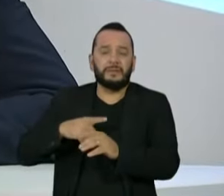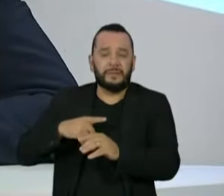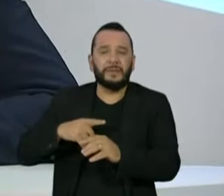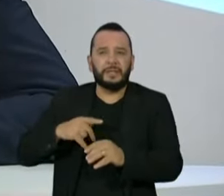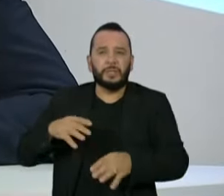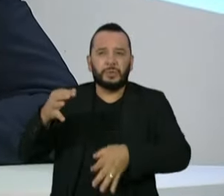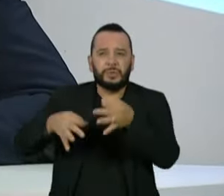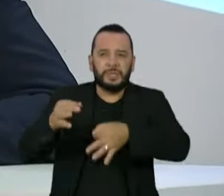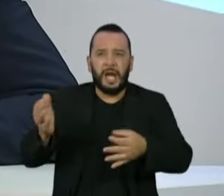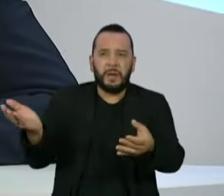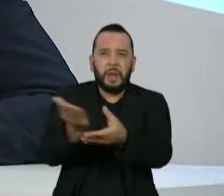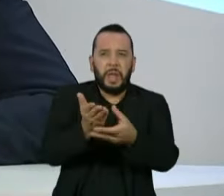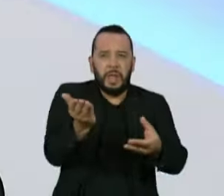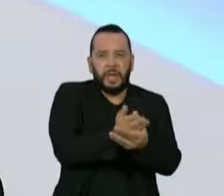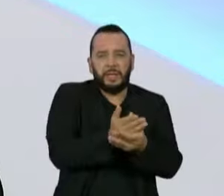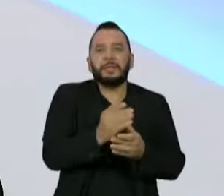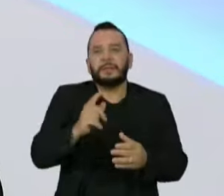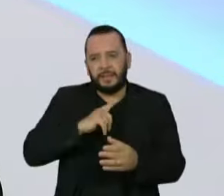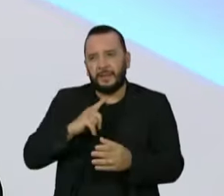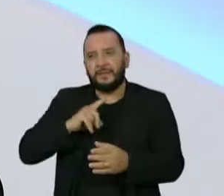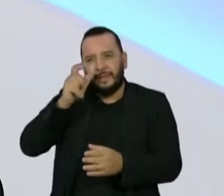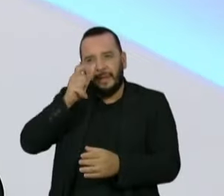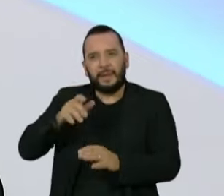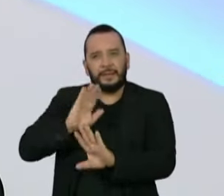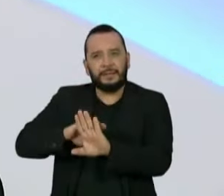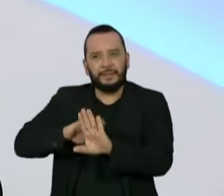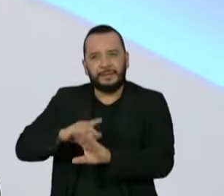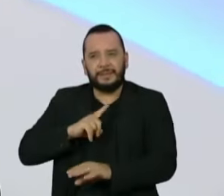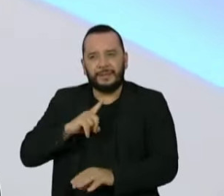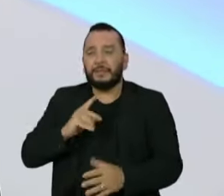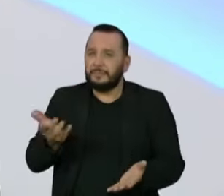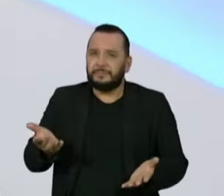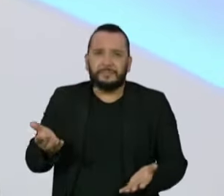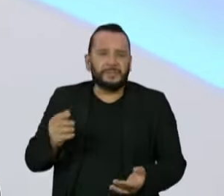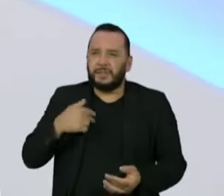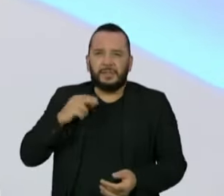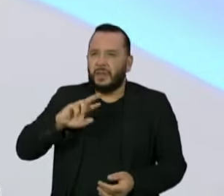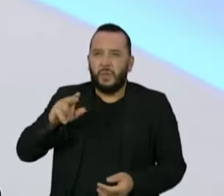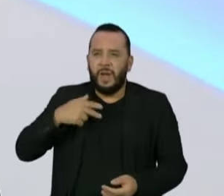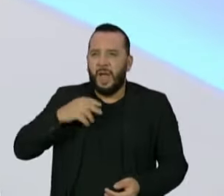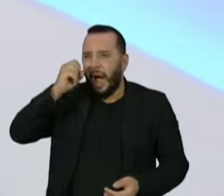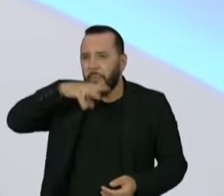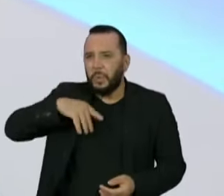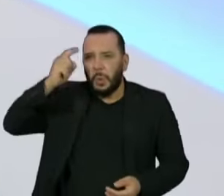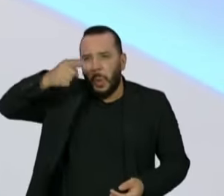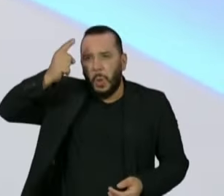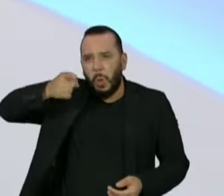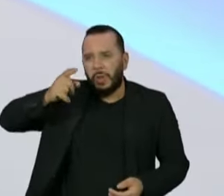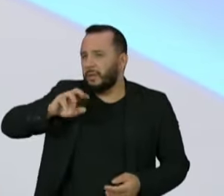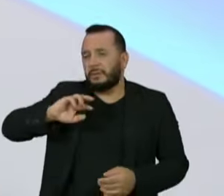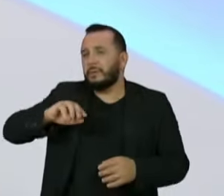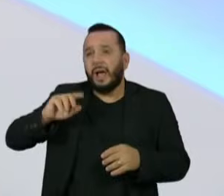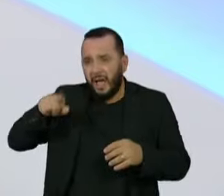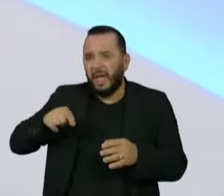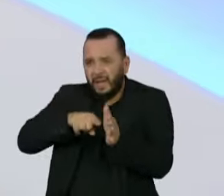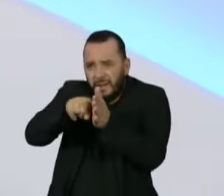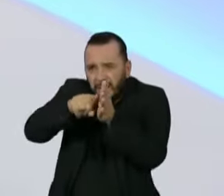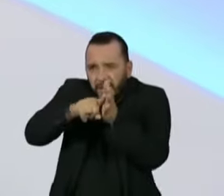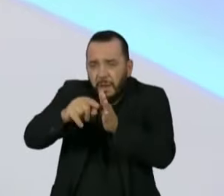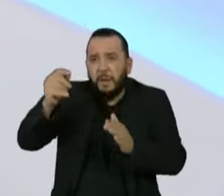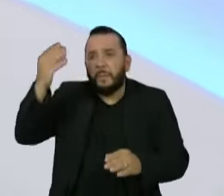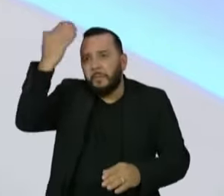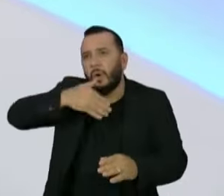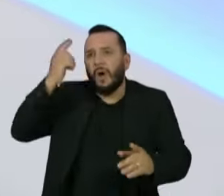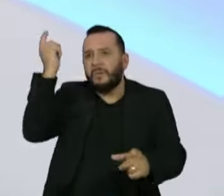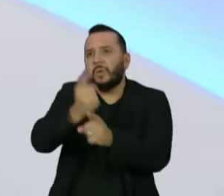E a imensa maioria das quebras foi mantida. Imensa maioria. Então, não se trata de abuso. É um meio de você chegar à obtenção de alguma prova. Ou alguém tem a expectativa que o